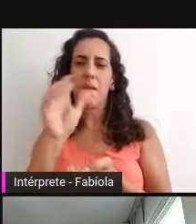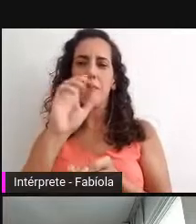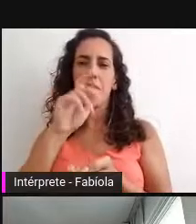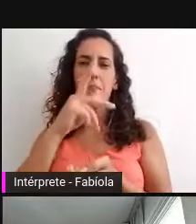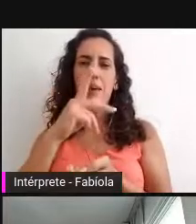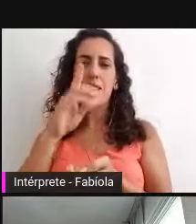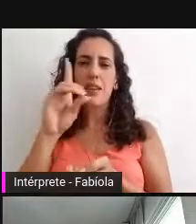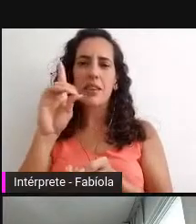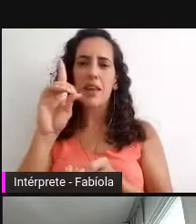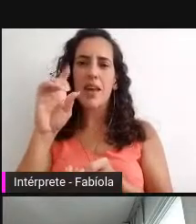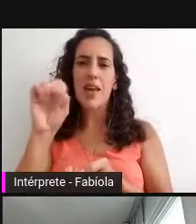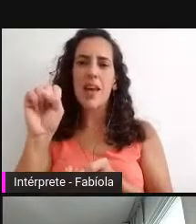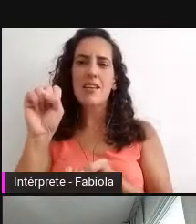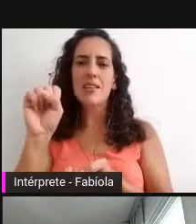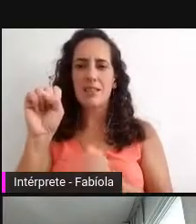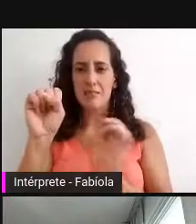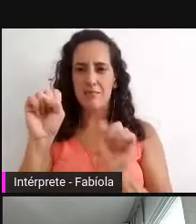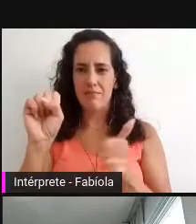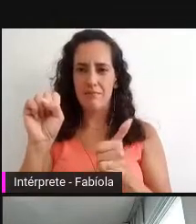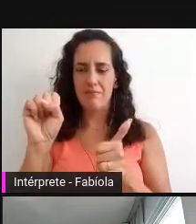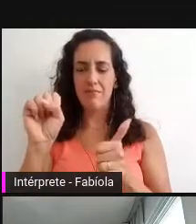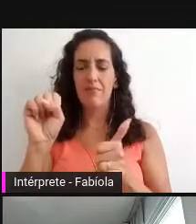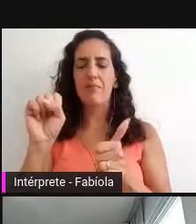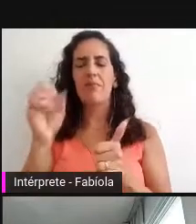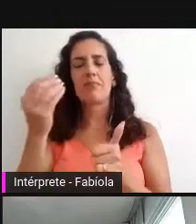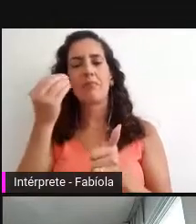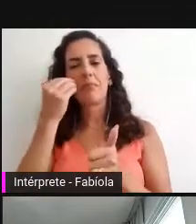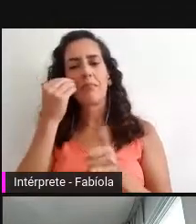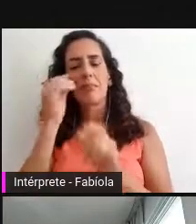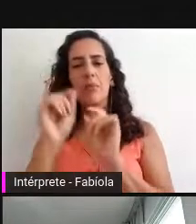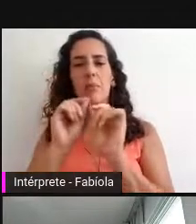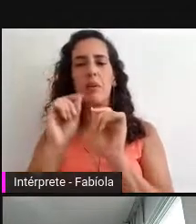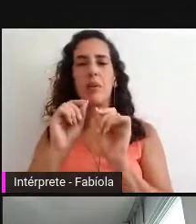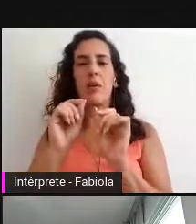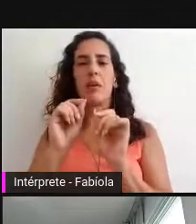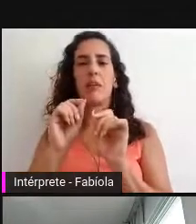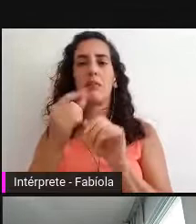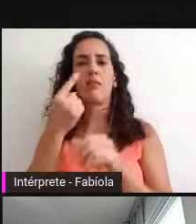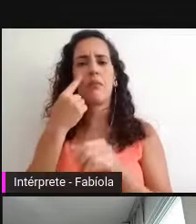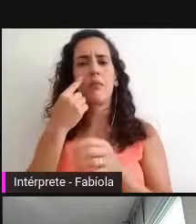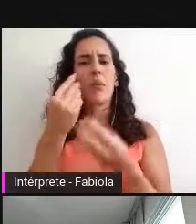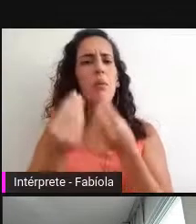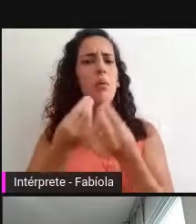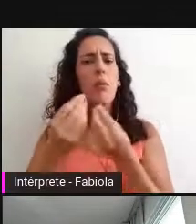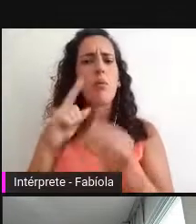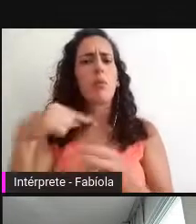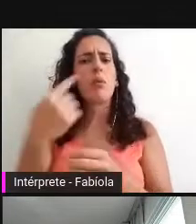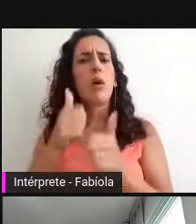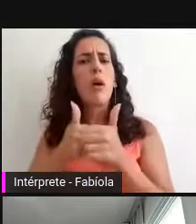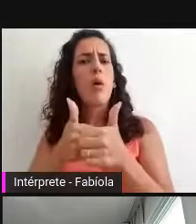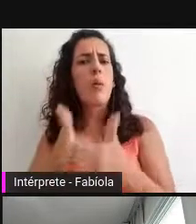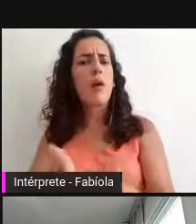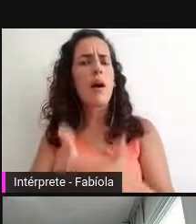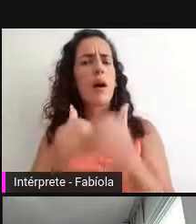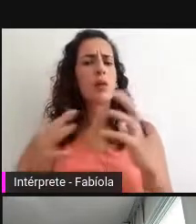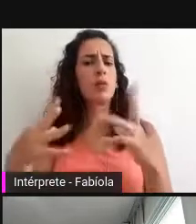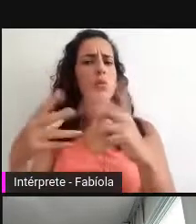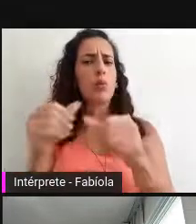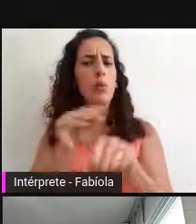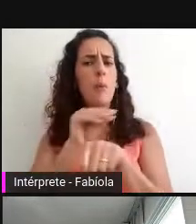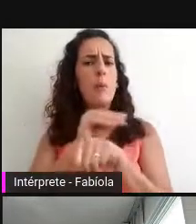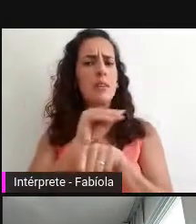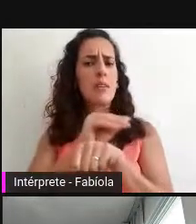poder abordar a implementação, a auditoria, e a certificação desta preservação